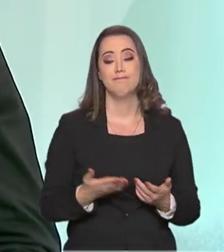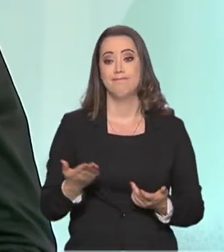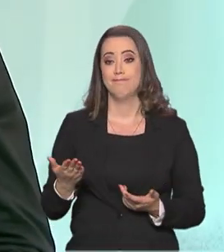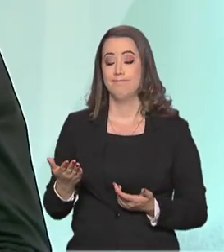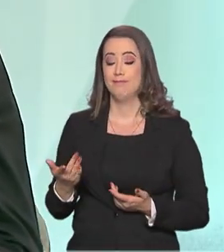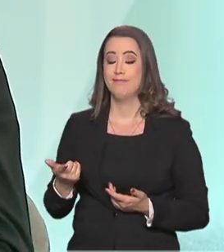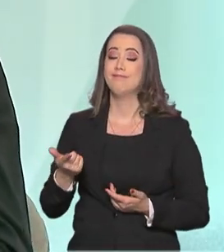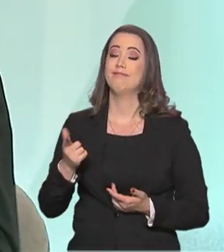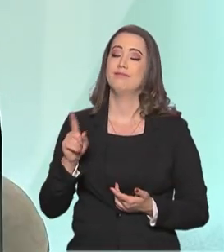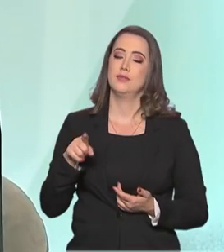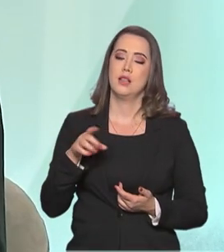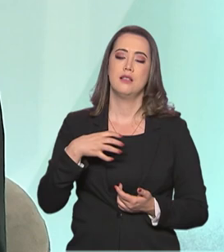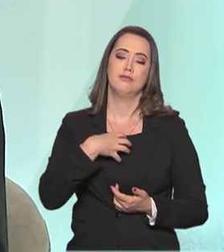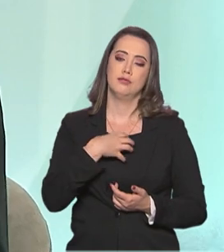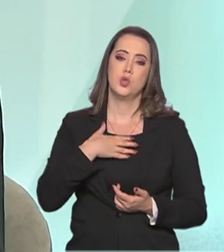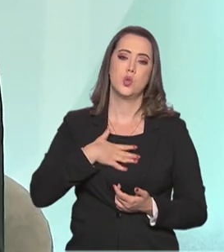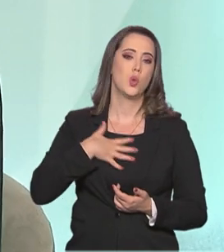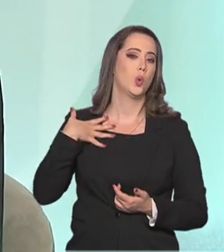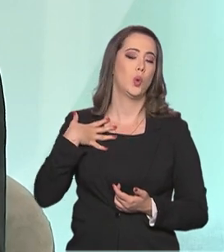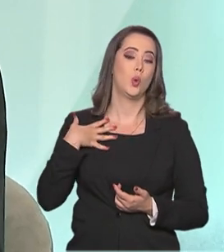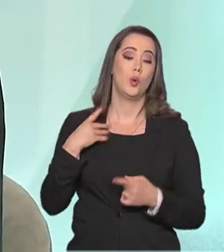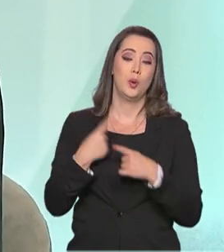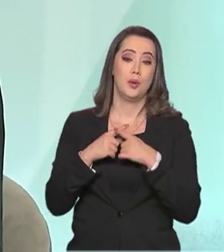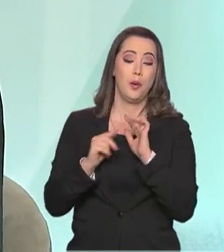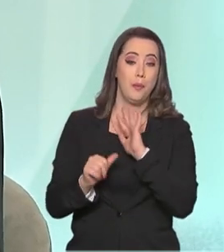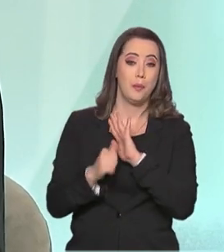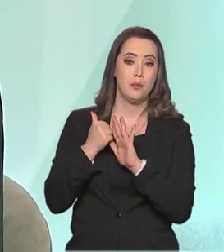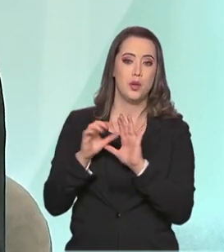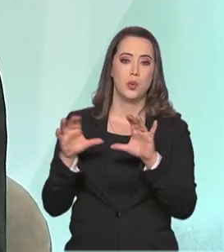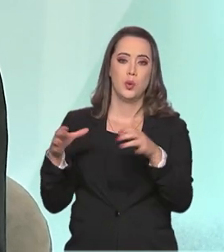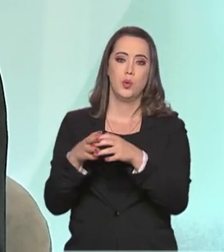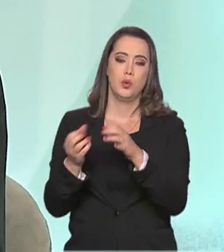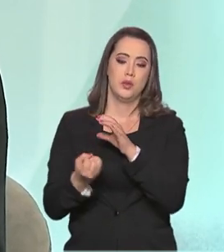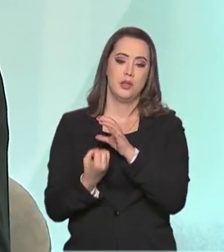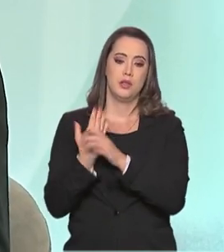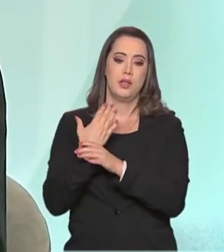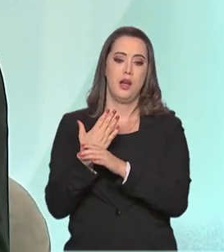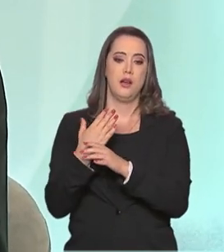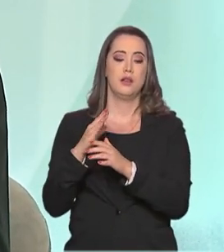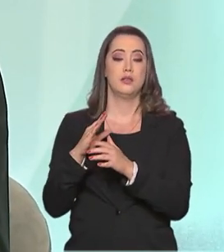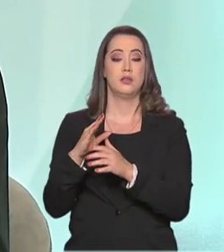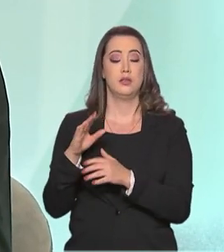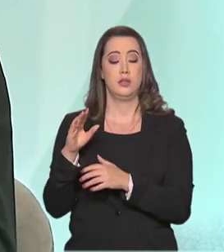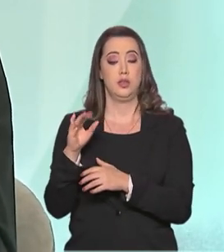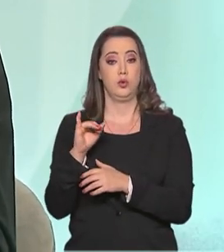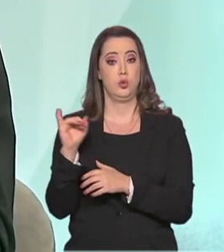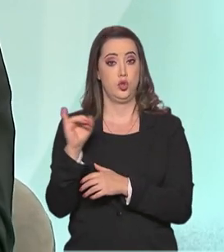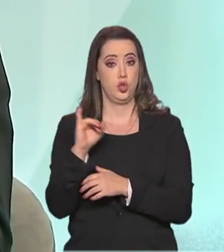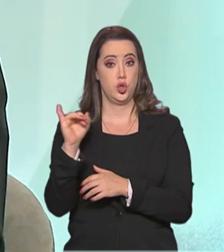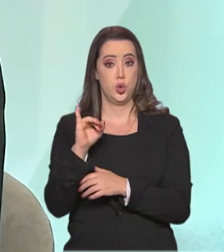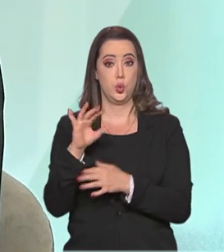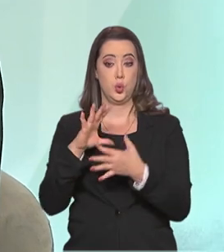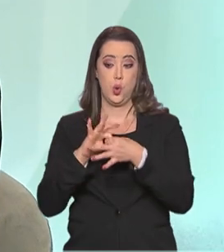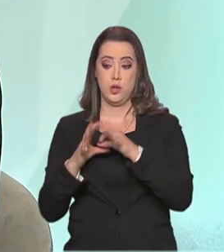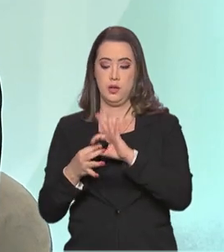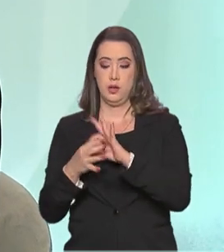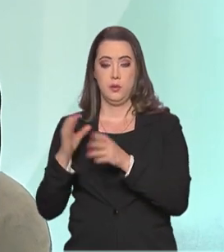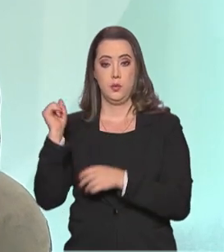assim, ser de uma geração, da primeira geração, acho que criado dentro do Instituto Olímpico Brasileiro, né, de